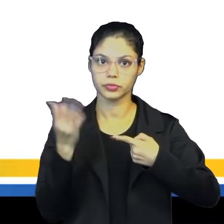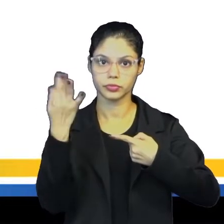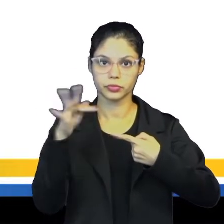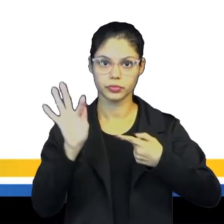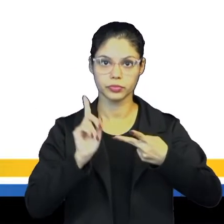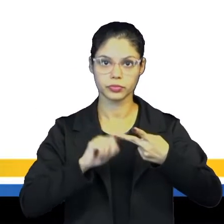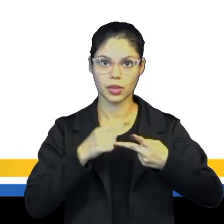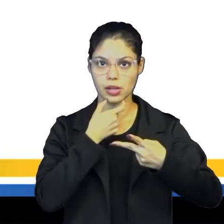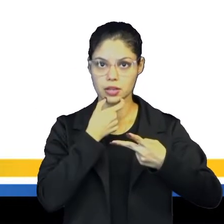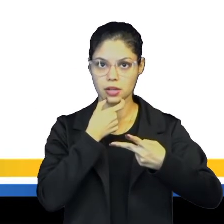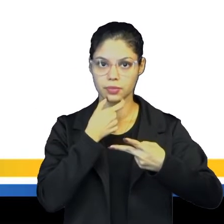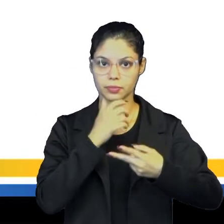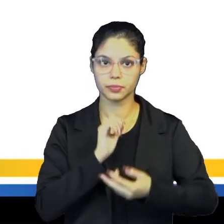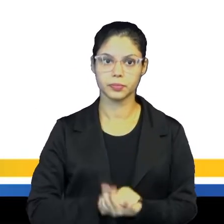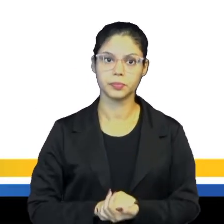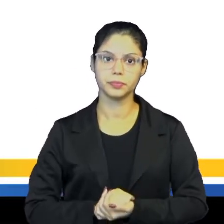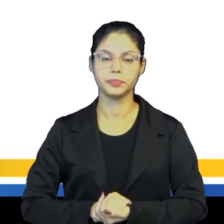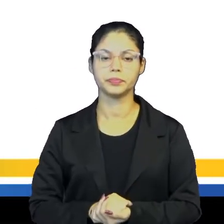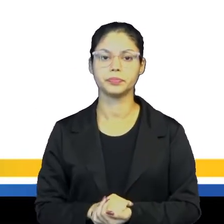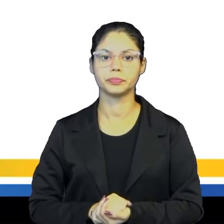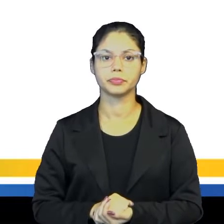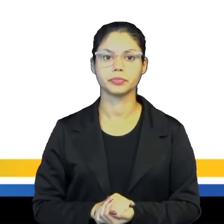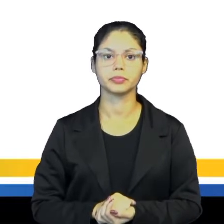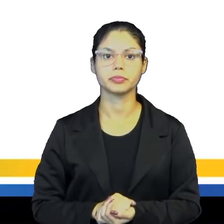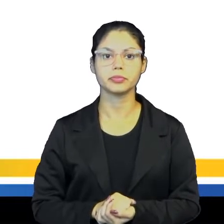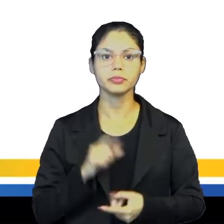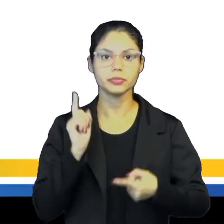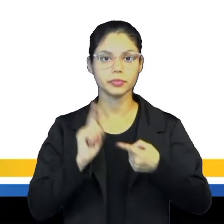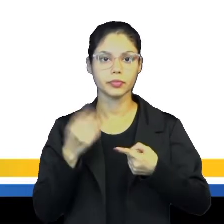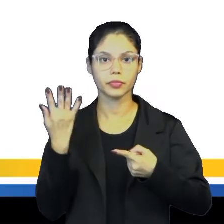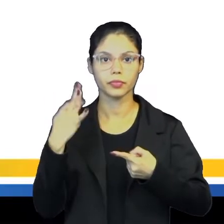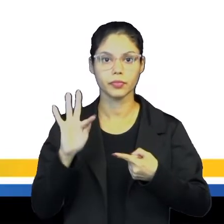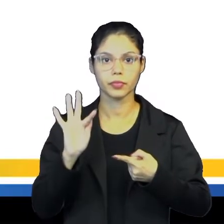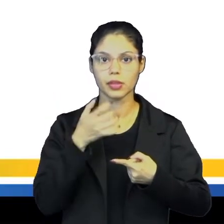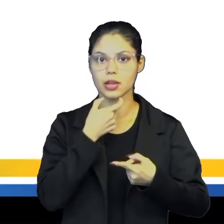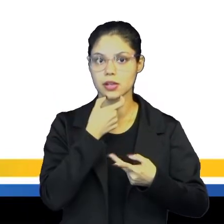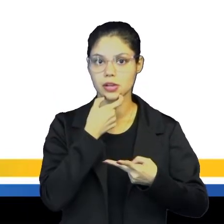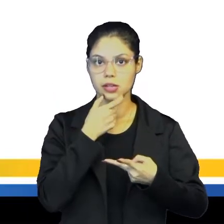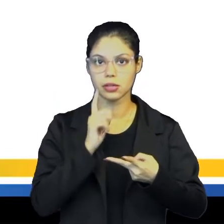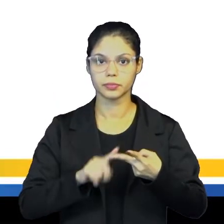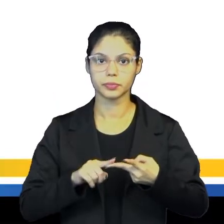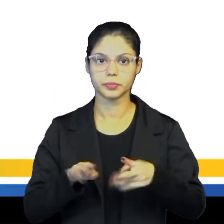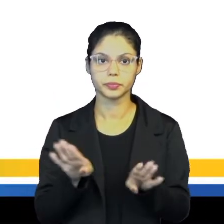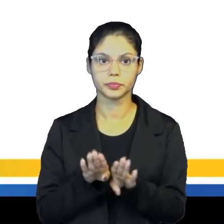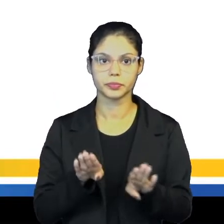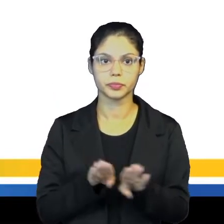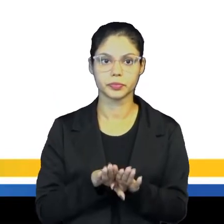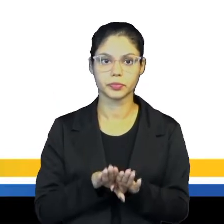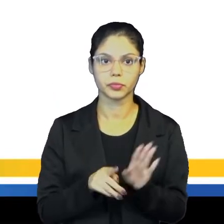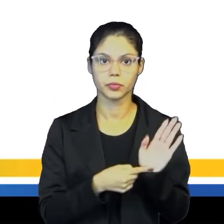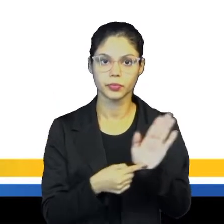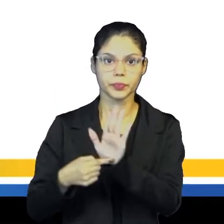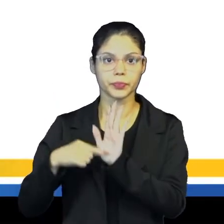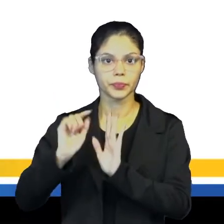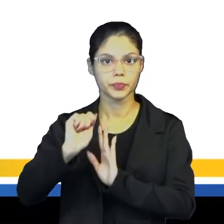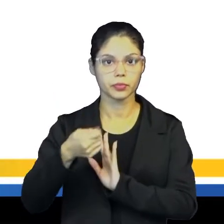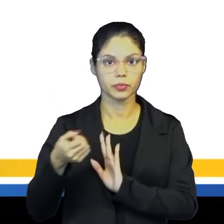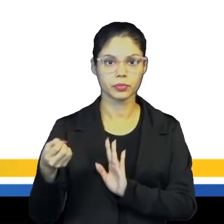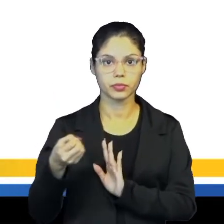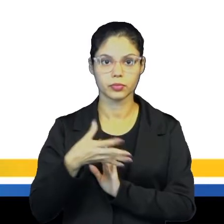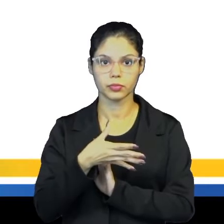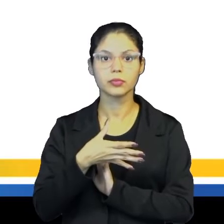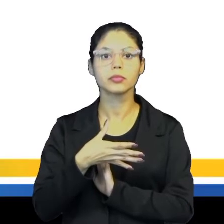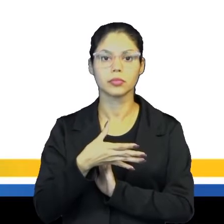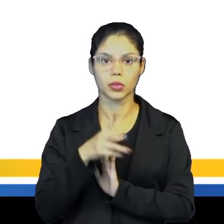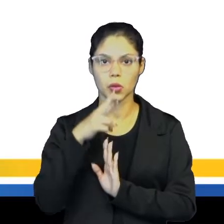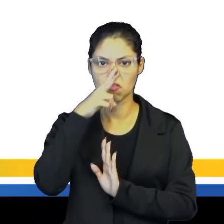monarquias francesas e inglesas. As monarquias da França e da Inglaterra também mostraram cedo os